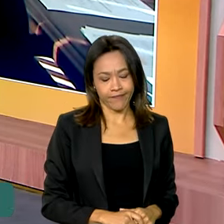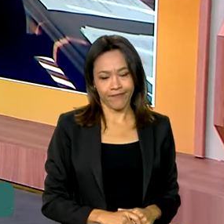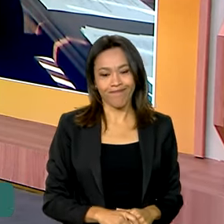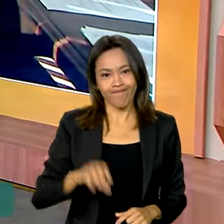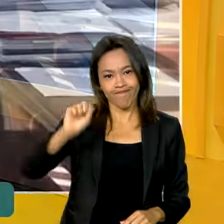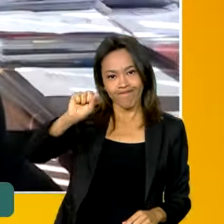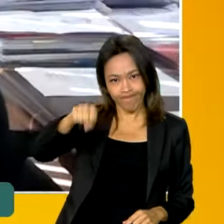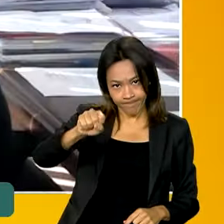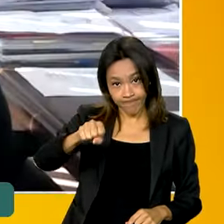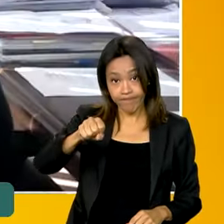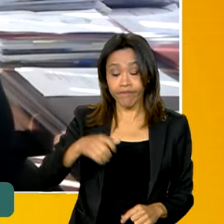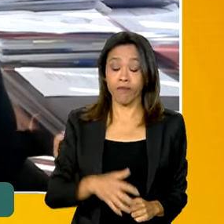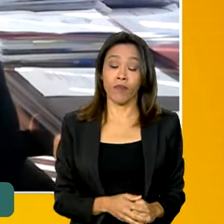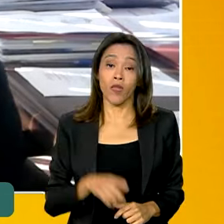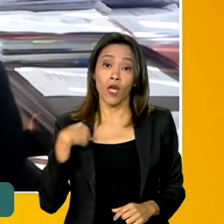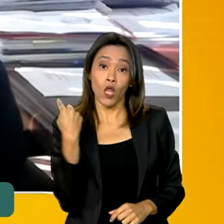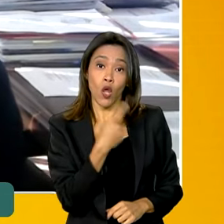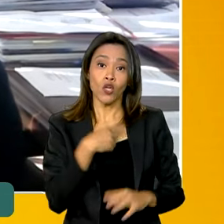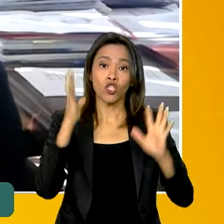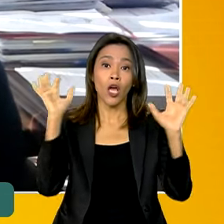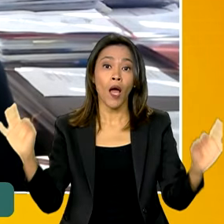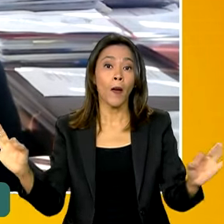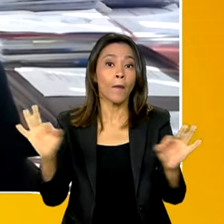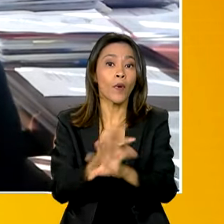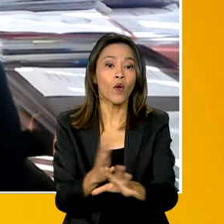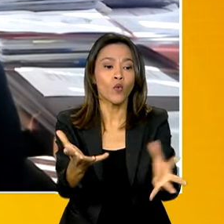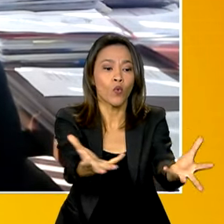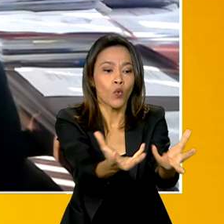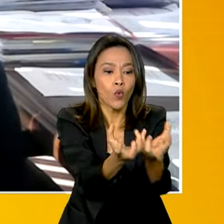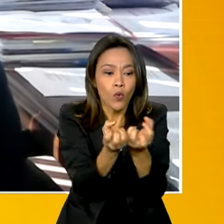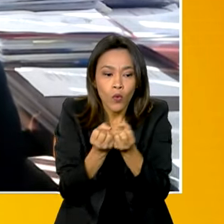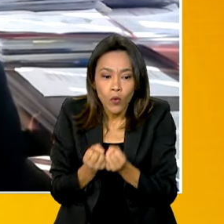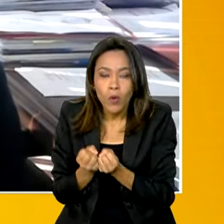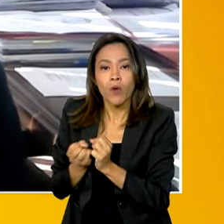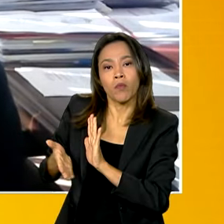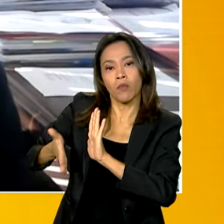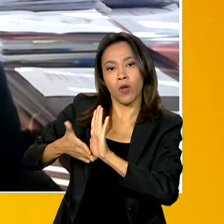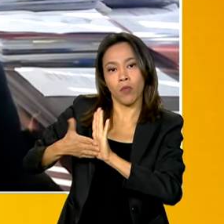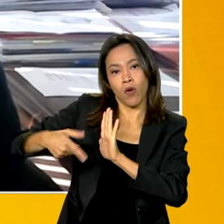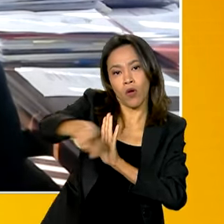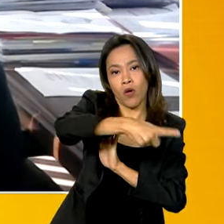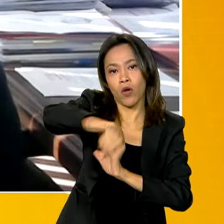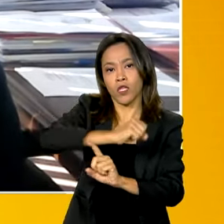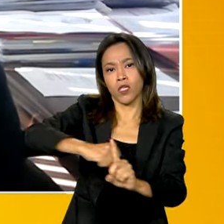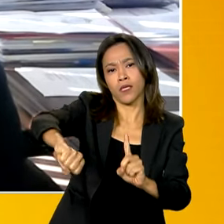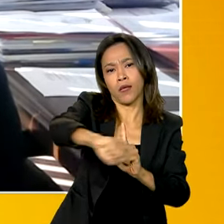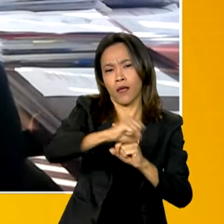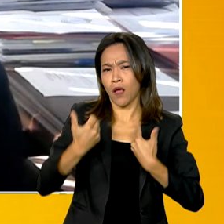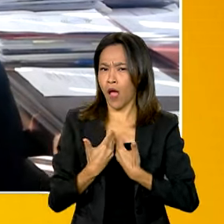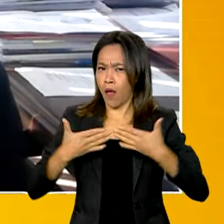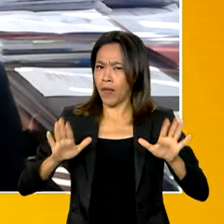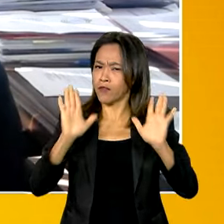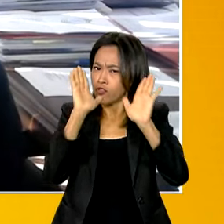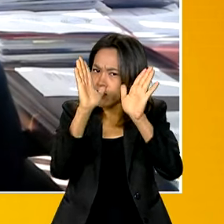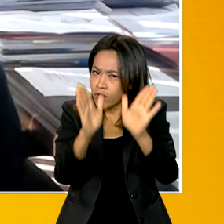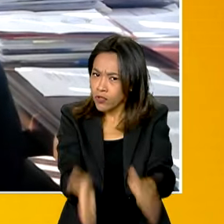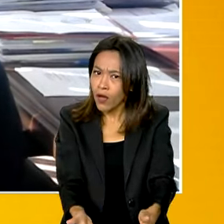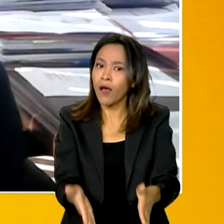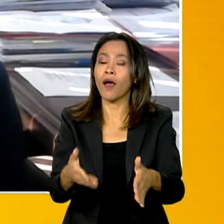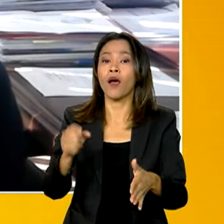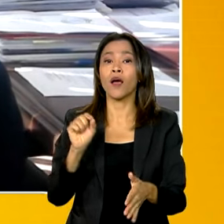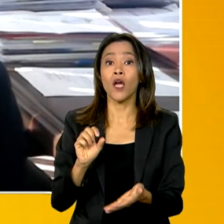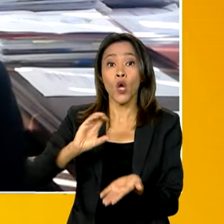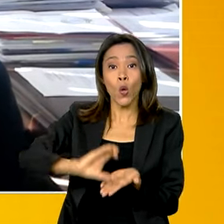Sim, nós já estamos com a coleta de propostas da sociedade civil aberta, tanto nos conselhos